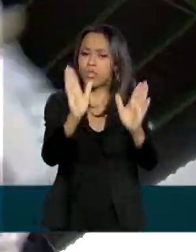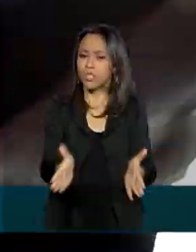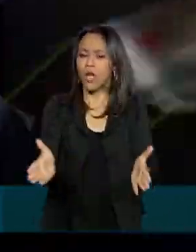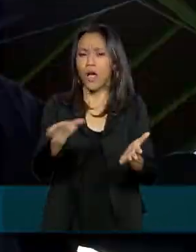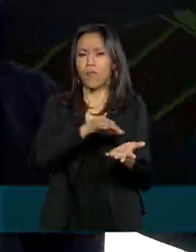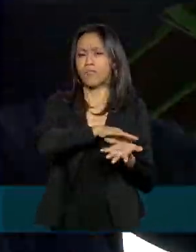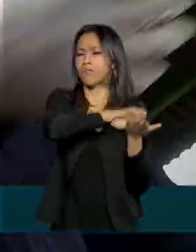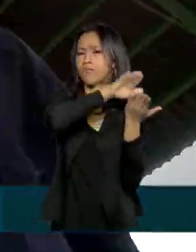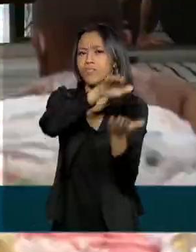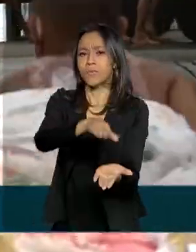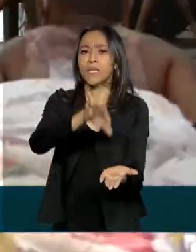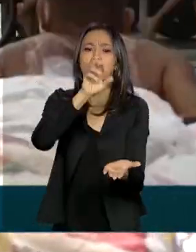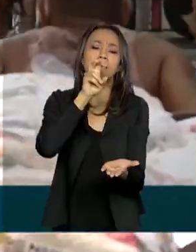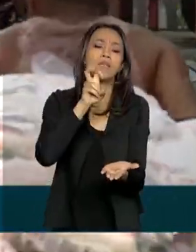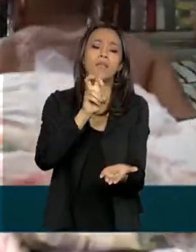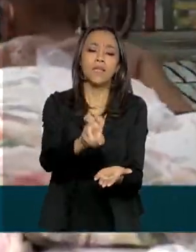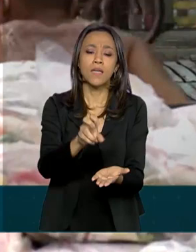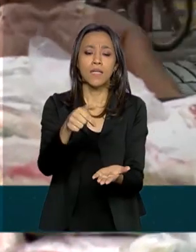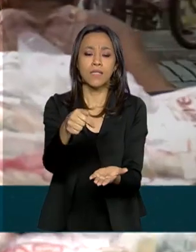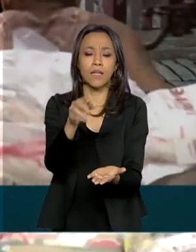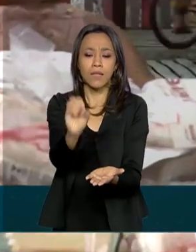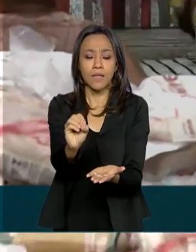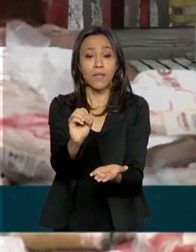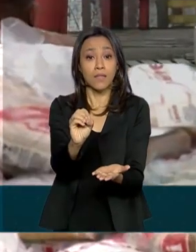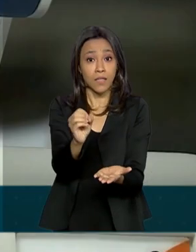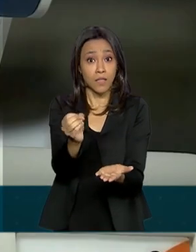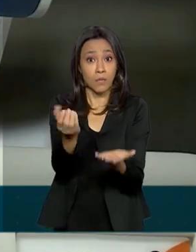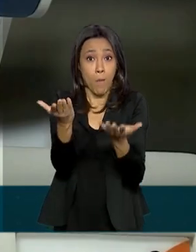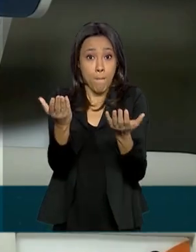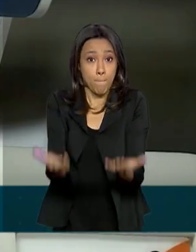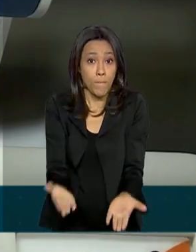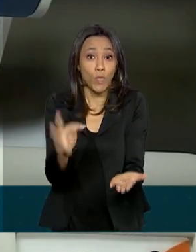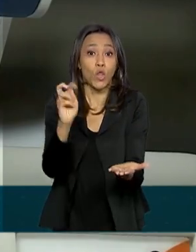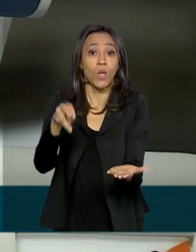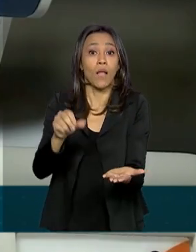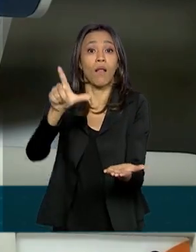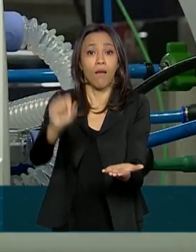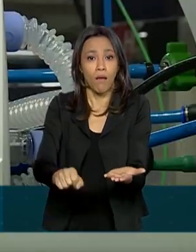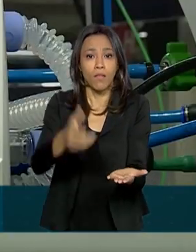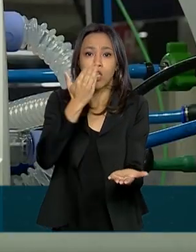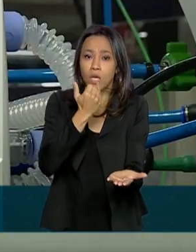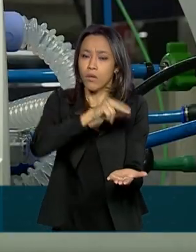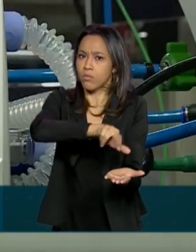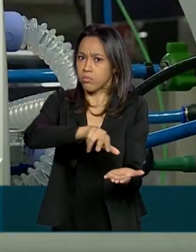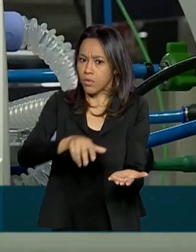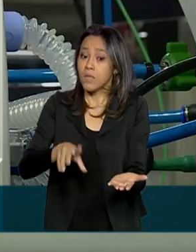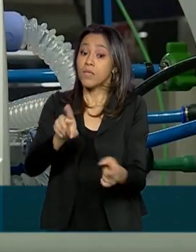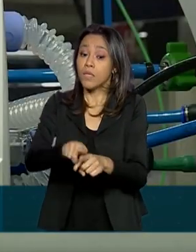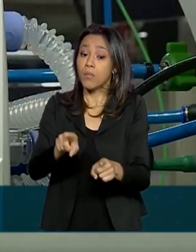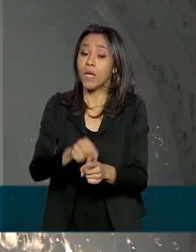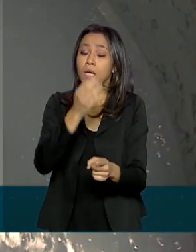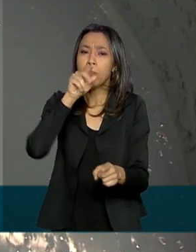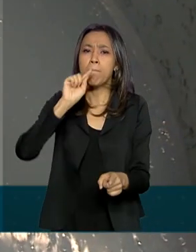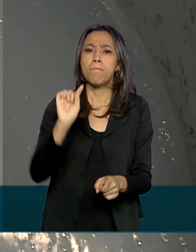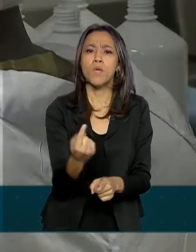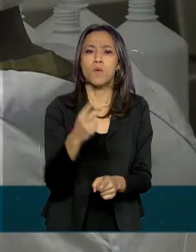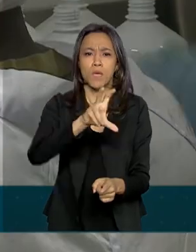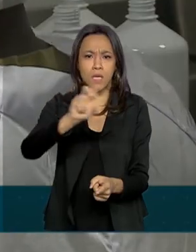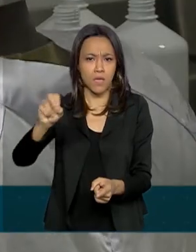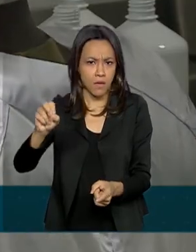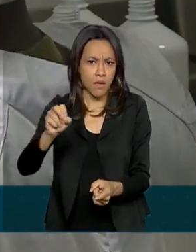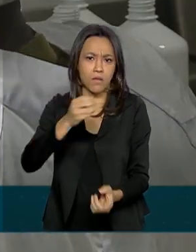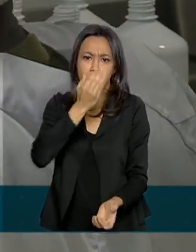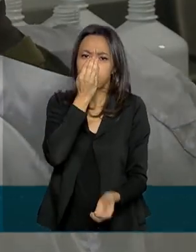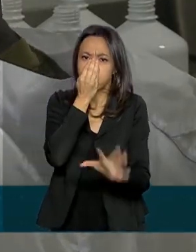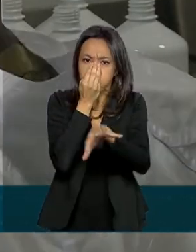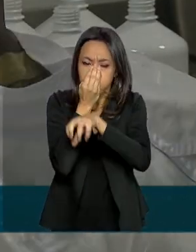570 toneladas de alimentos, reparados 1.500 respiradores e produzidos